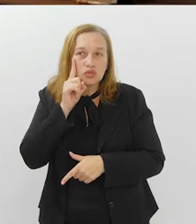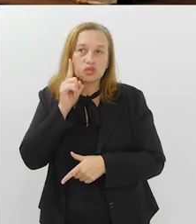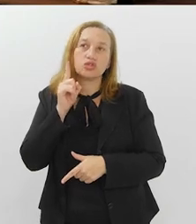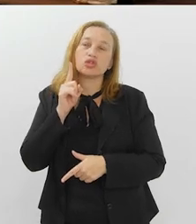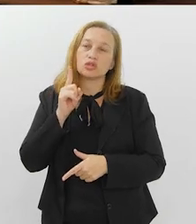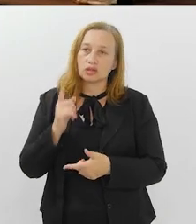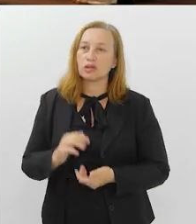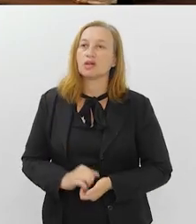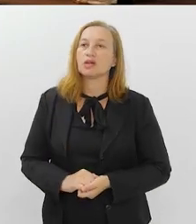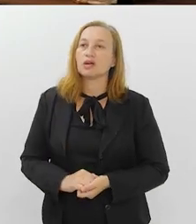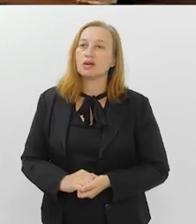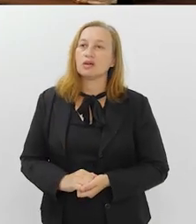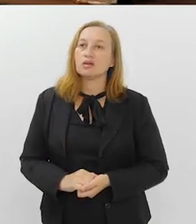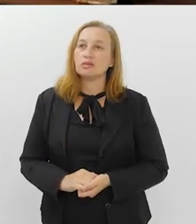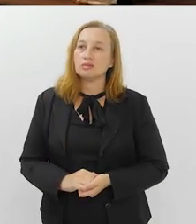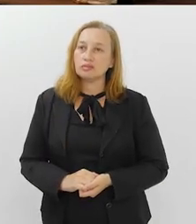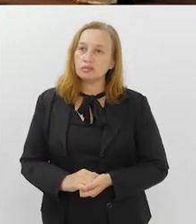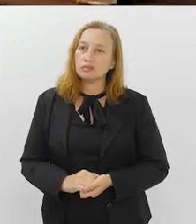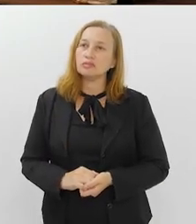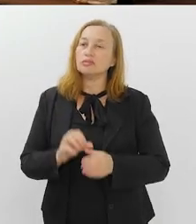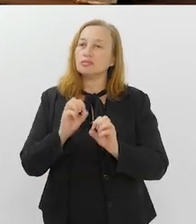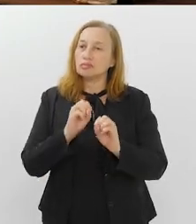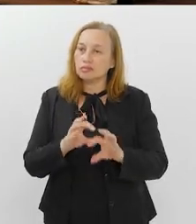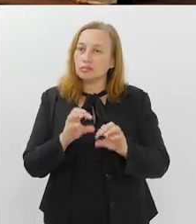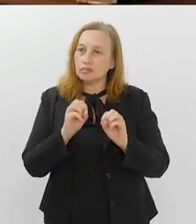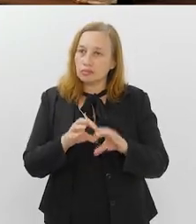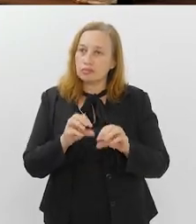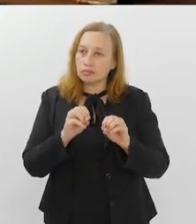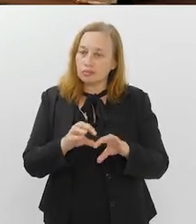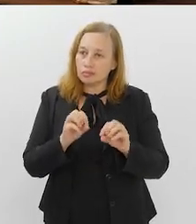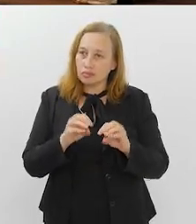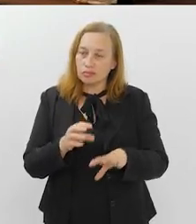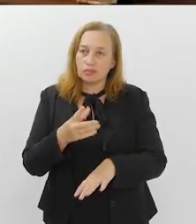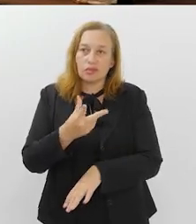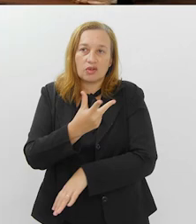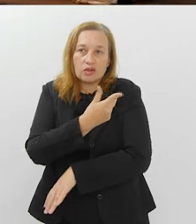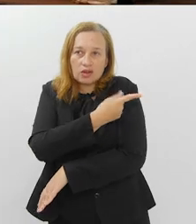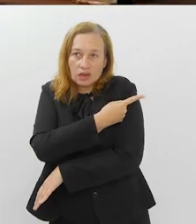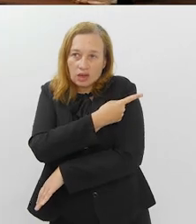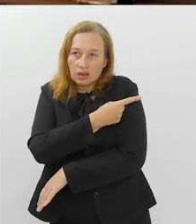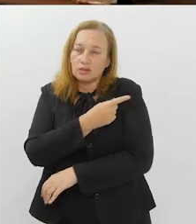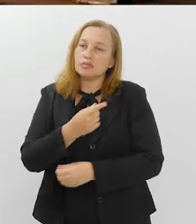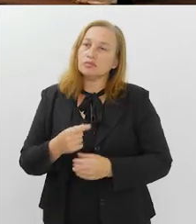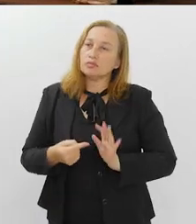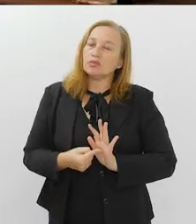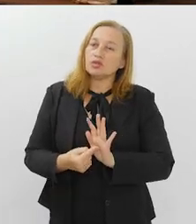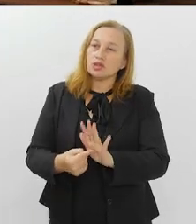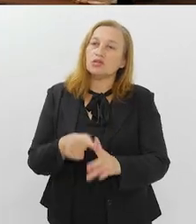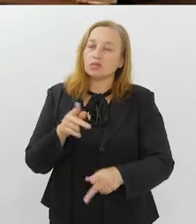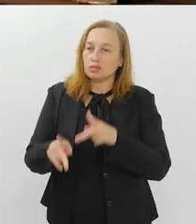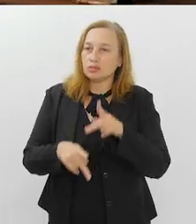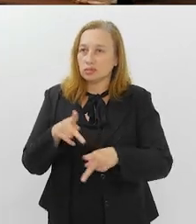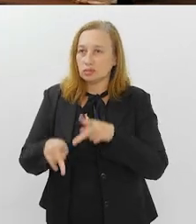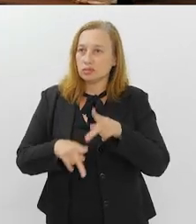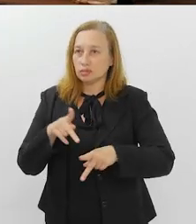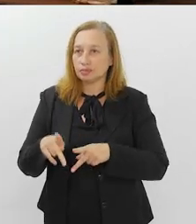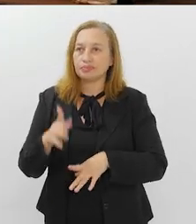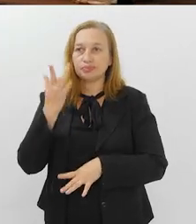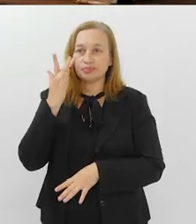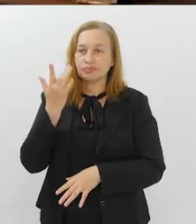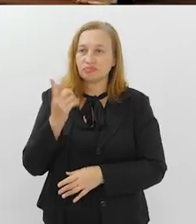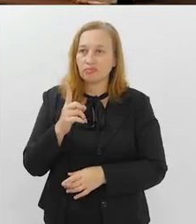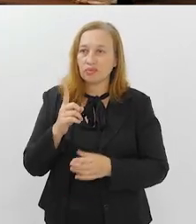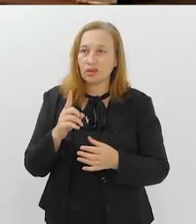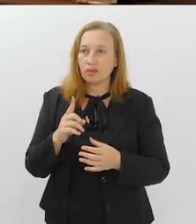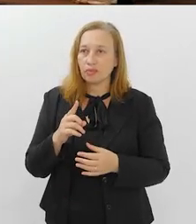formiguinha e contínuo, educação permanente, trazer à população, então eu acho que